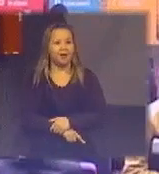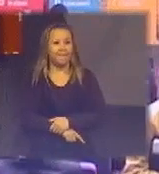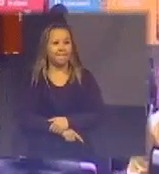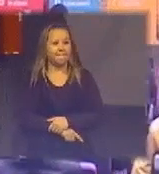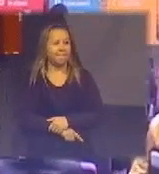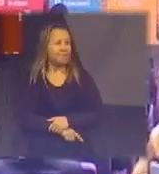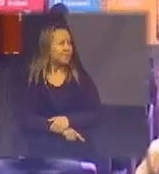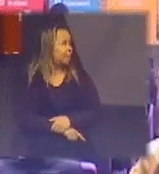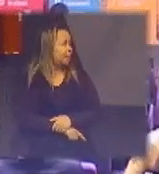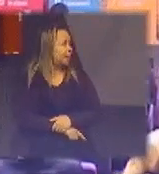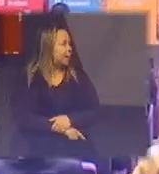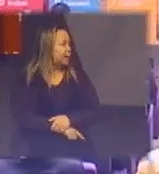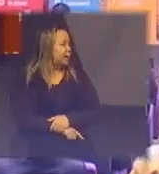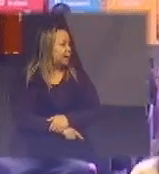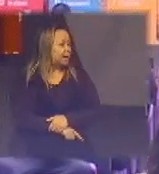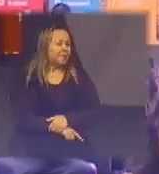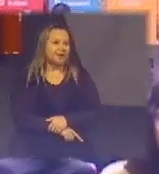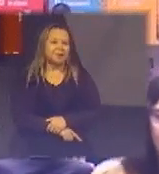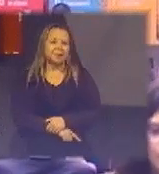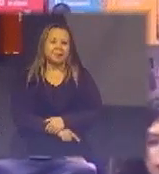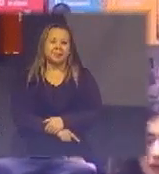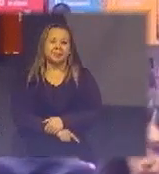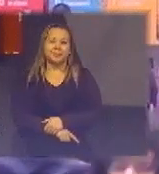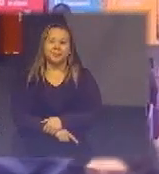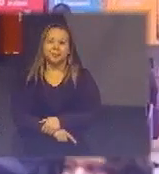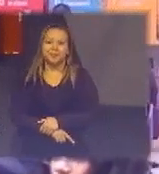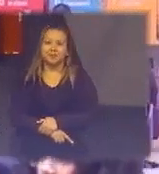respira Demir respira vamos lá